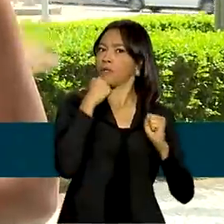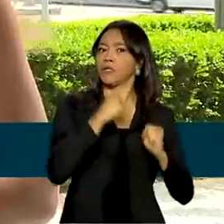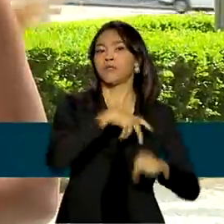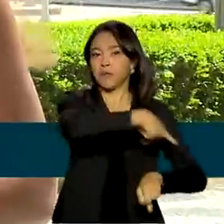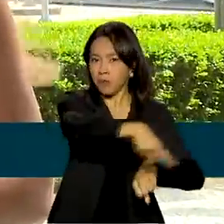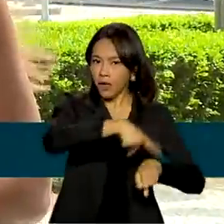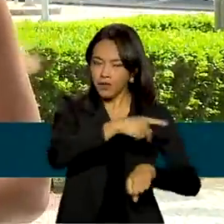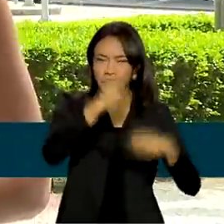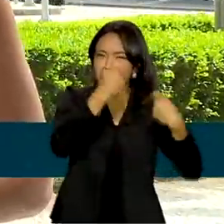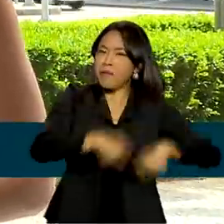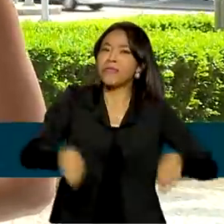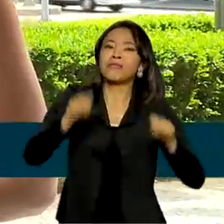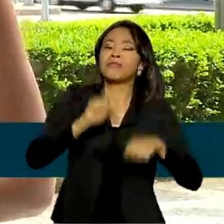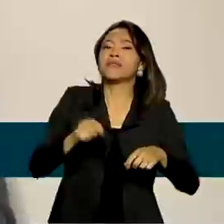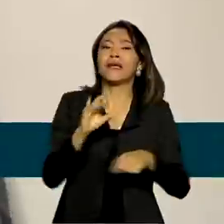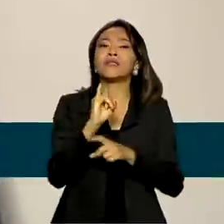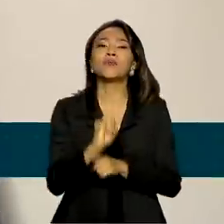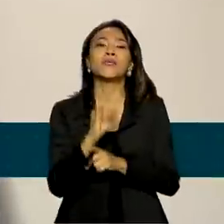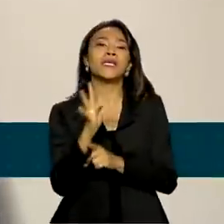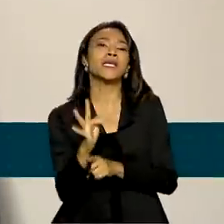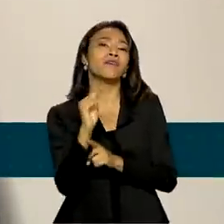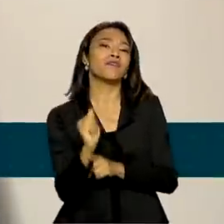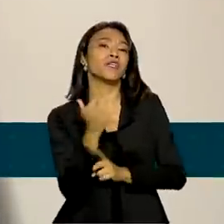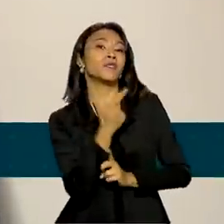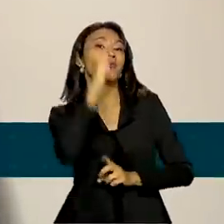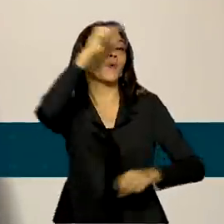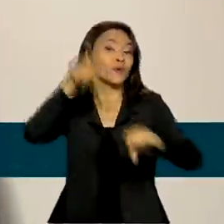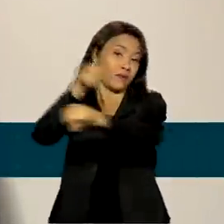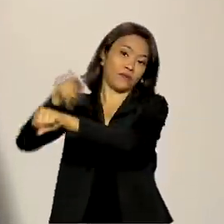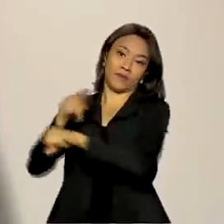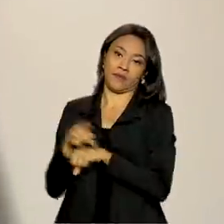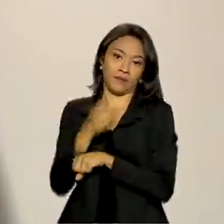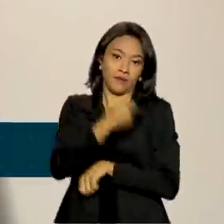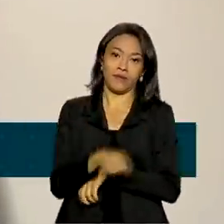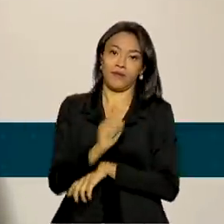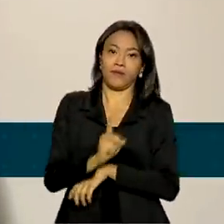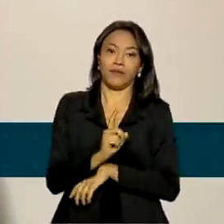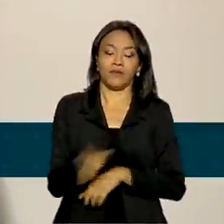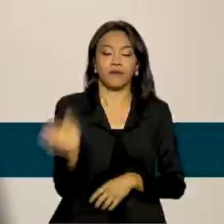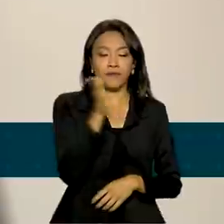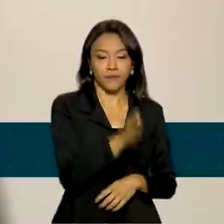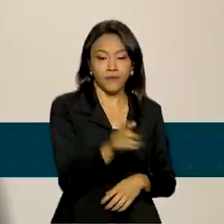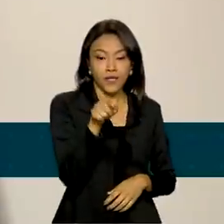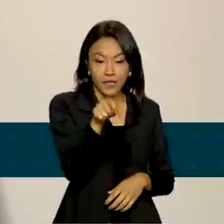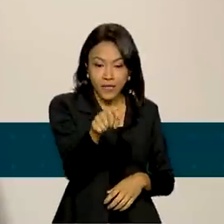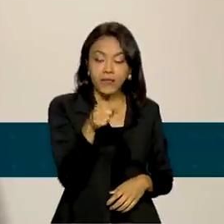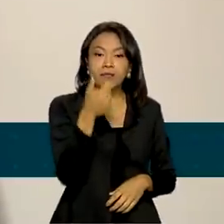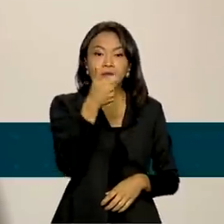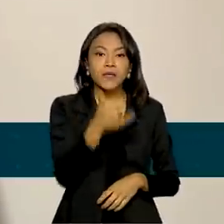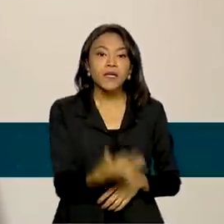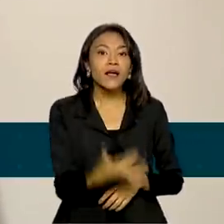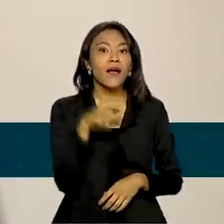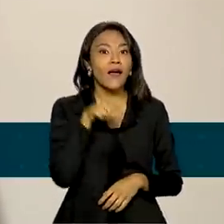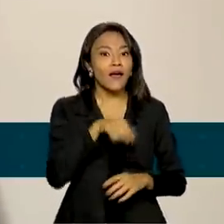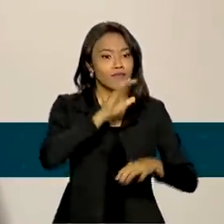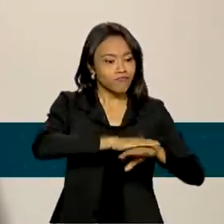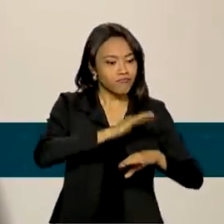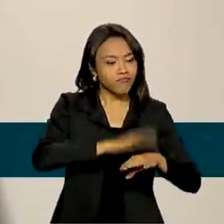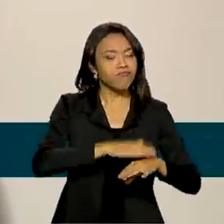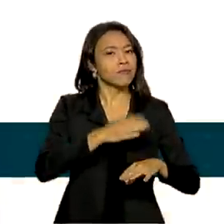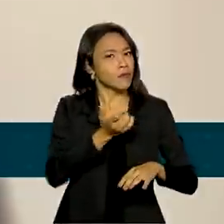depender da importação de IFA. Isso demonstra a nossa capacitação no estabelecimento de um processo produtivo de alta